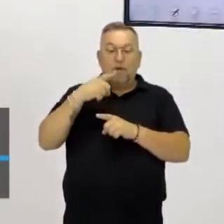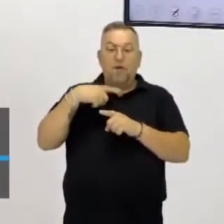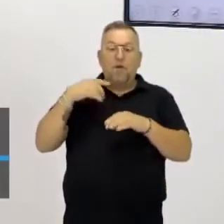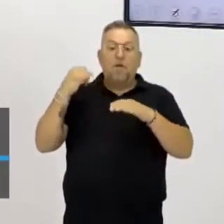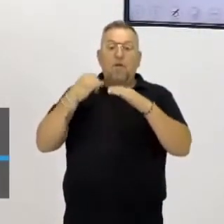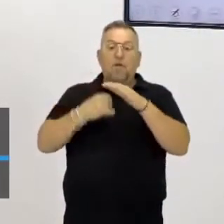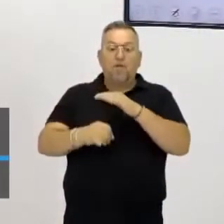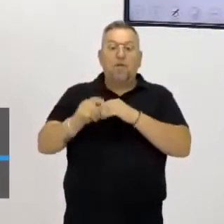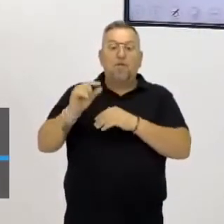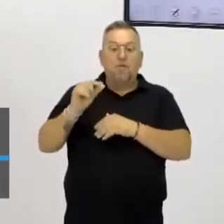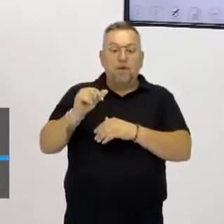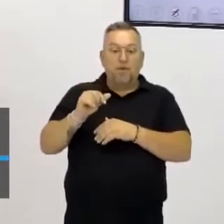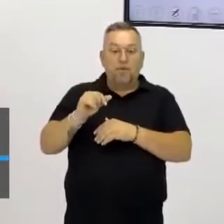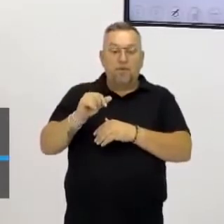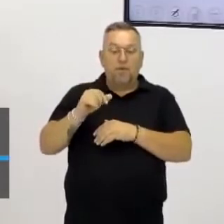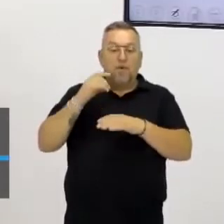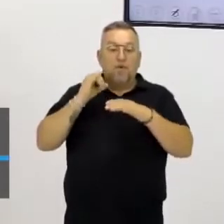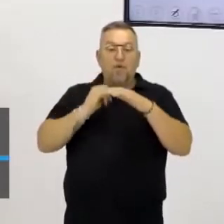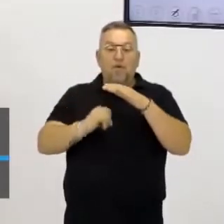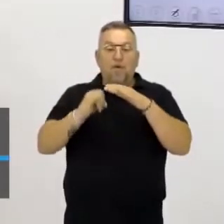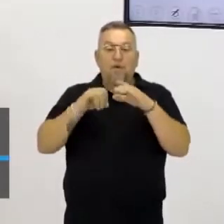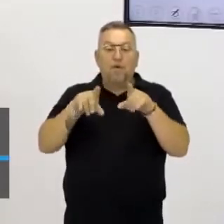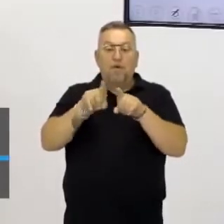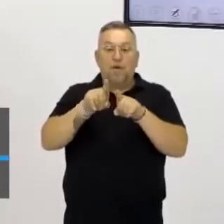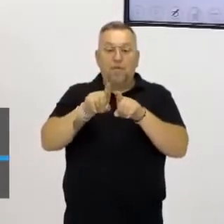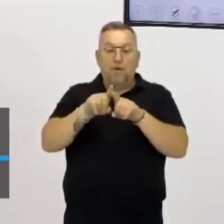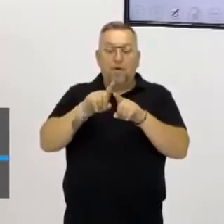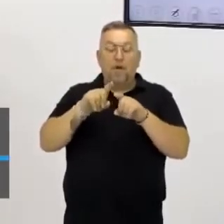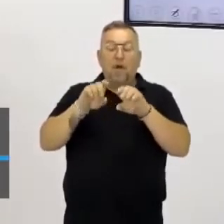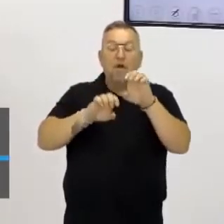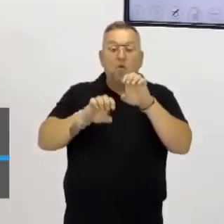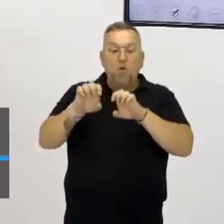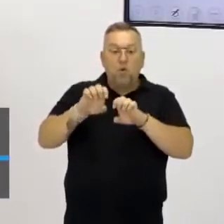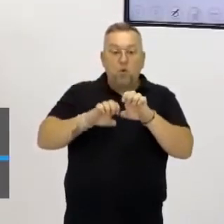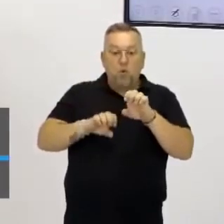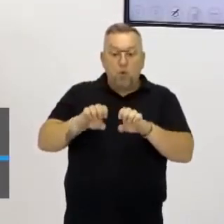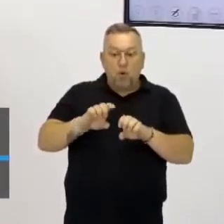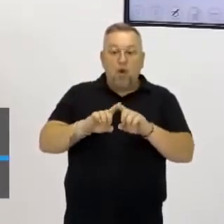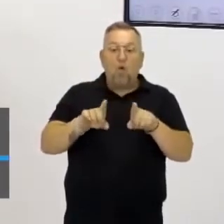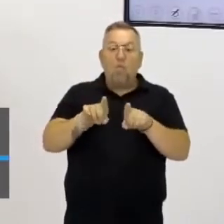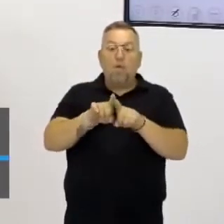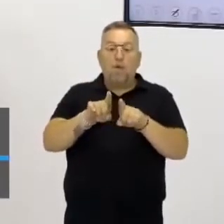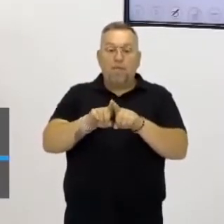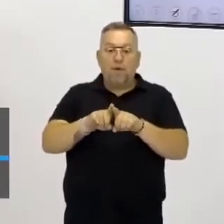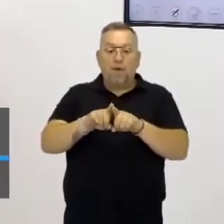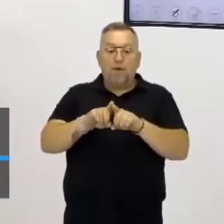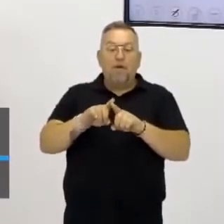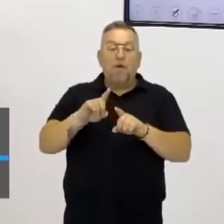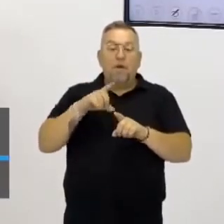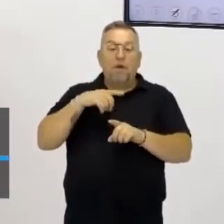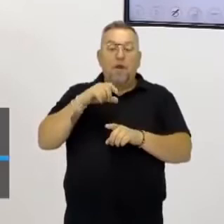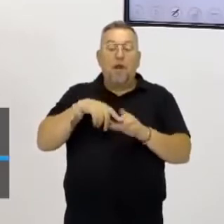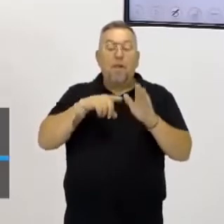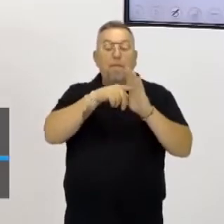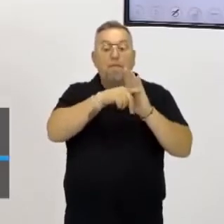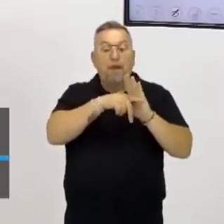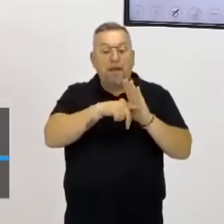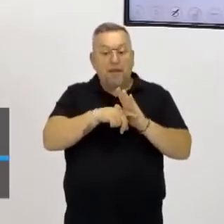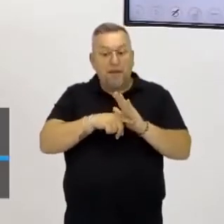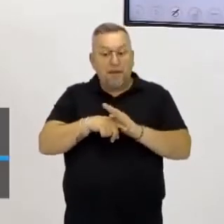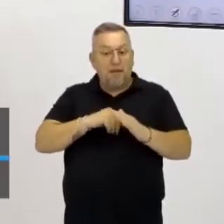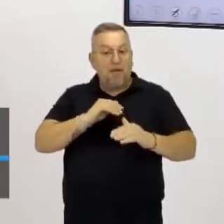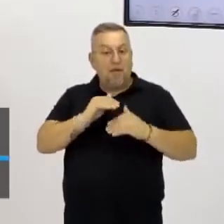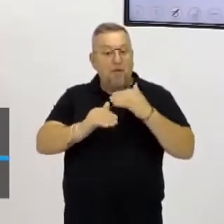investimentos. E os investimentos tanto na infraestrutura como também em P&D, que é pesquisa e